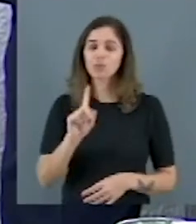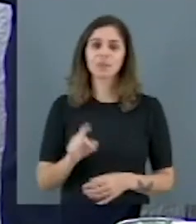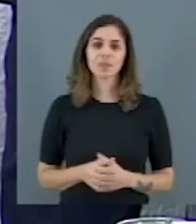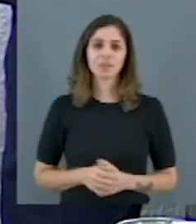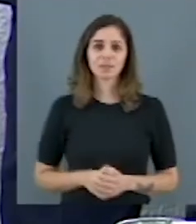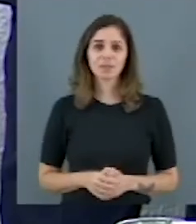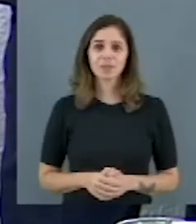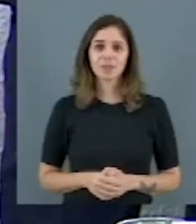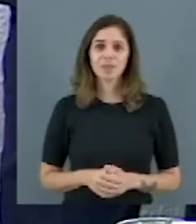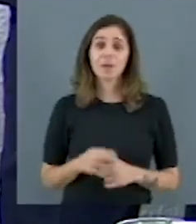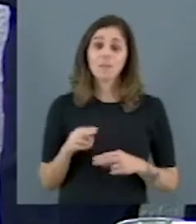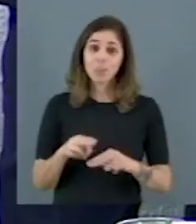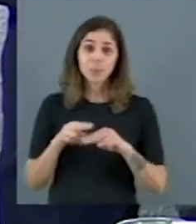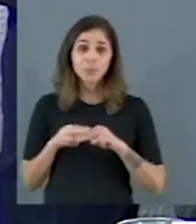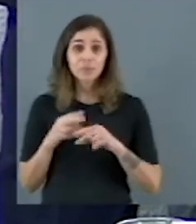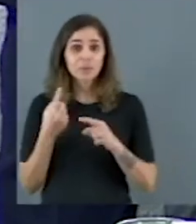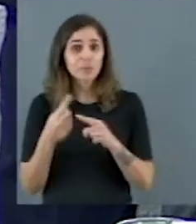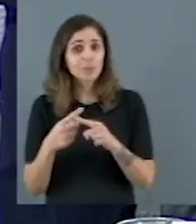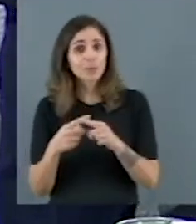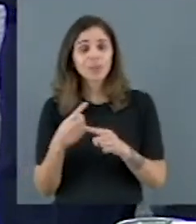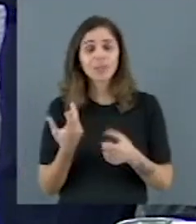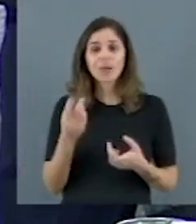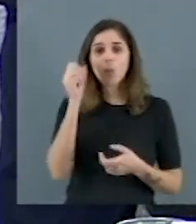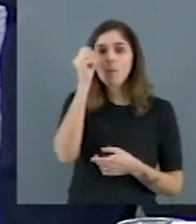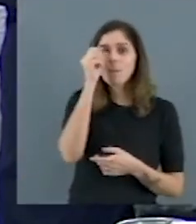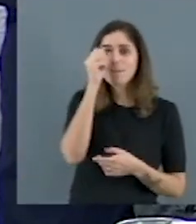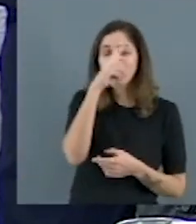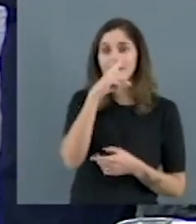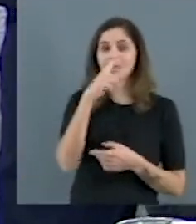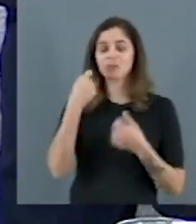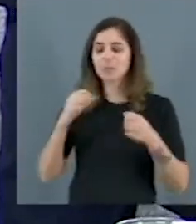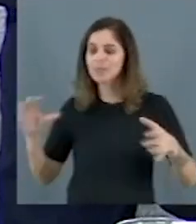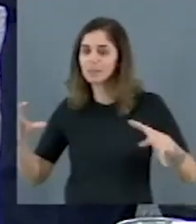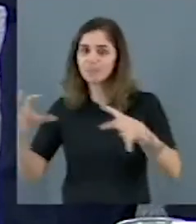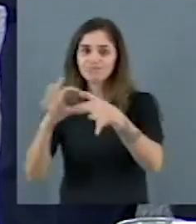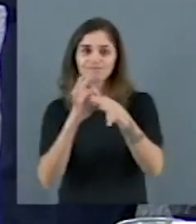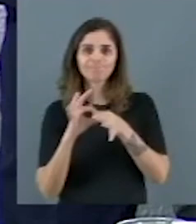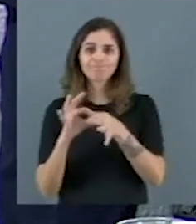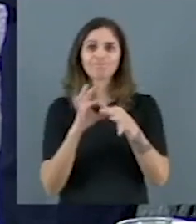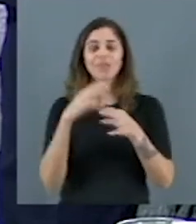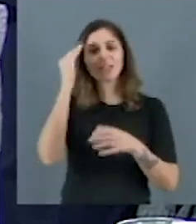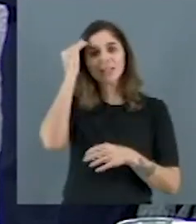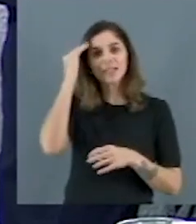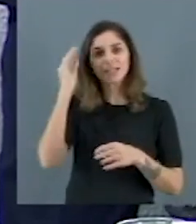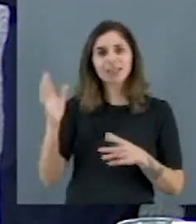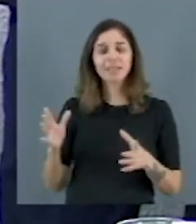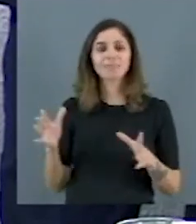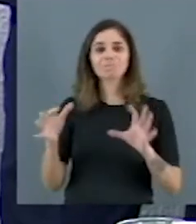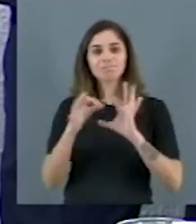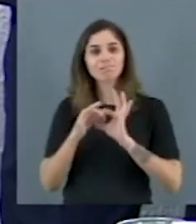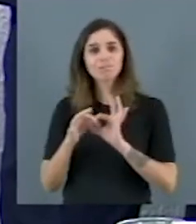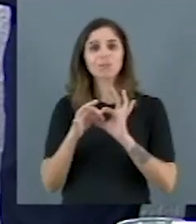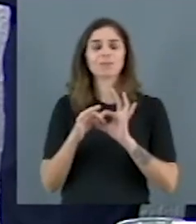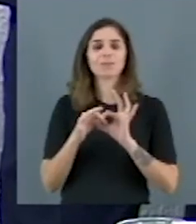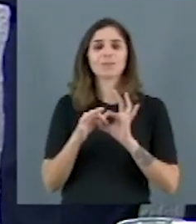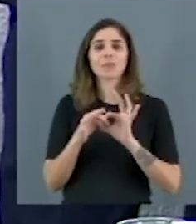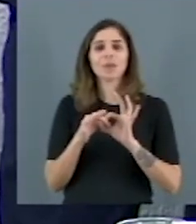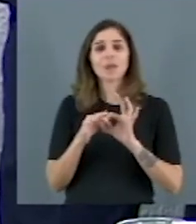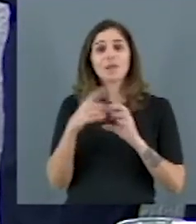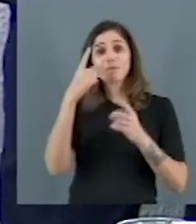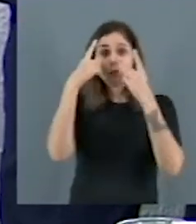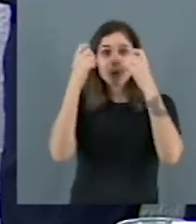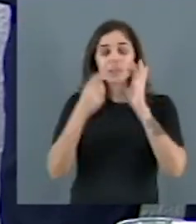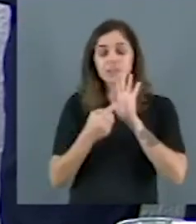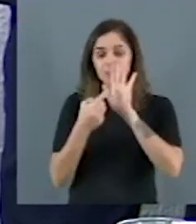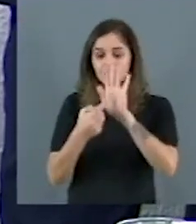dá conta por isso, porque a nossa complexidade dos modos de entender a violência que se constrói nesse país é uma violência que é